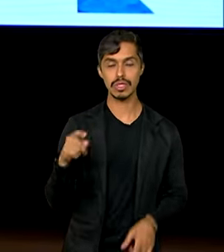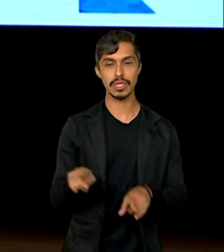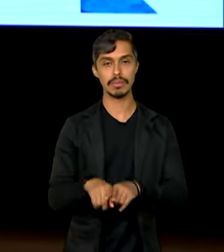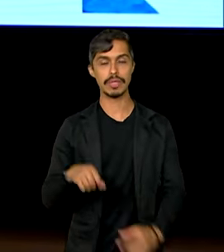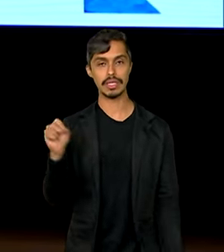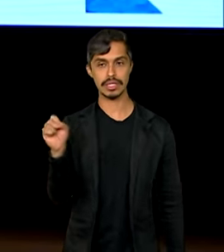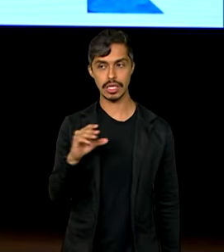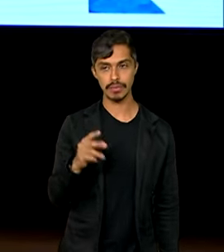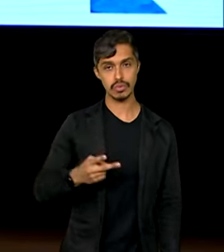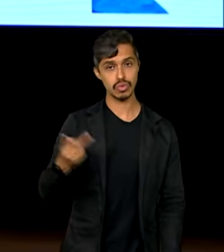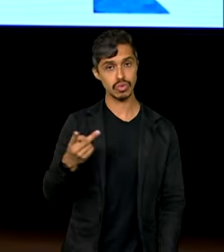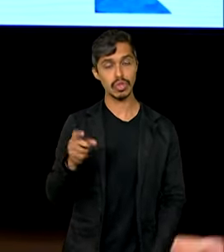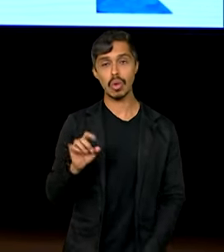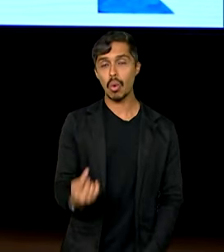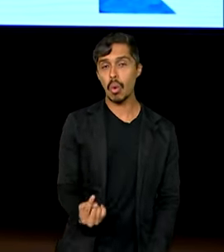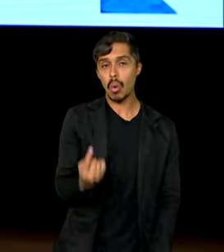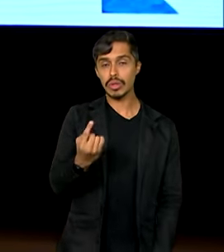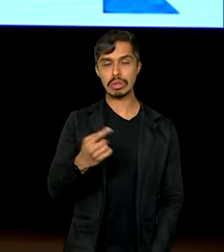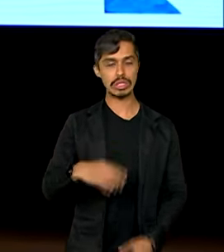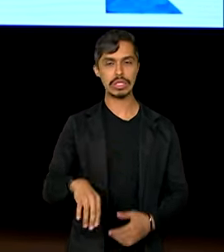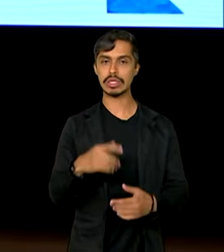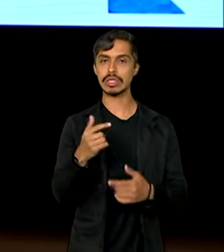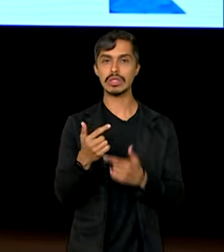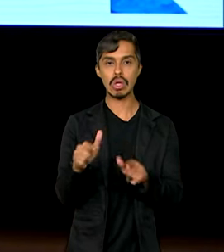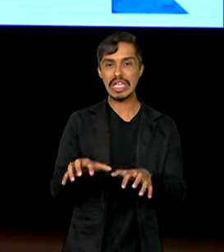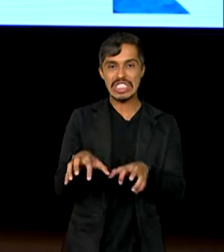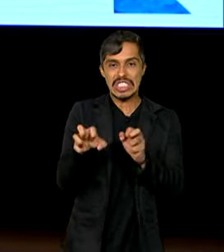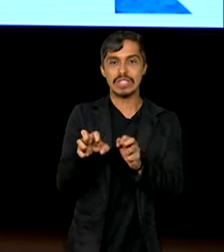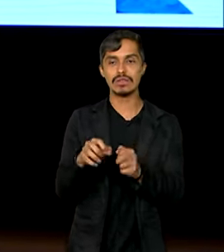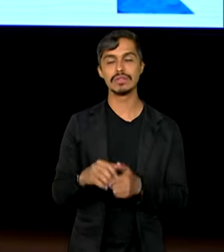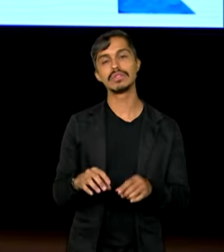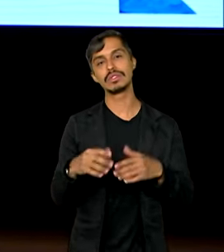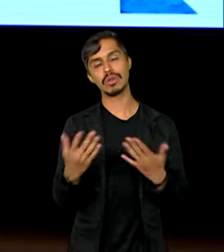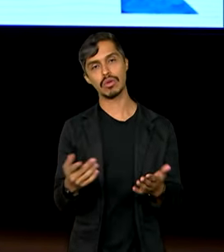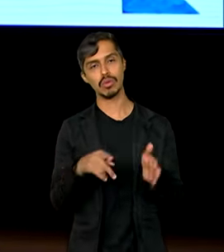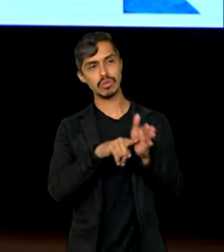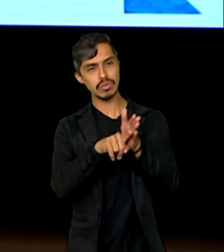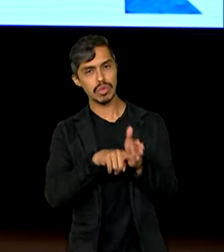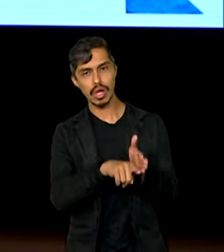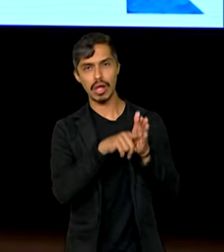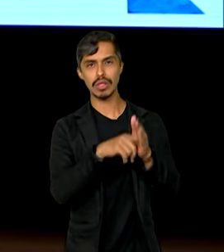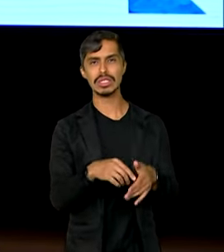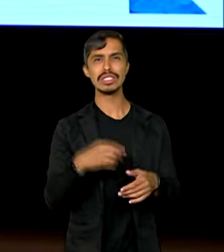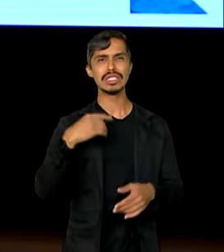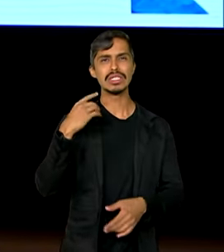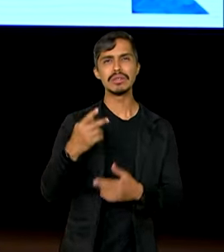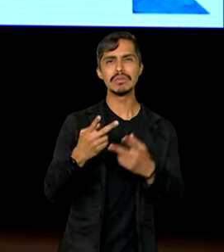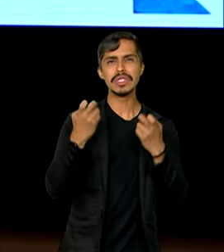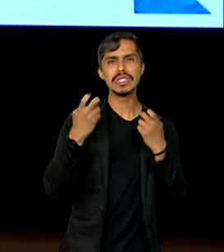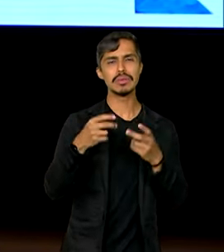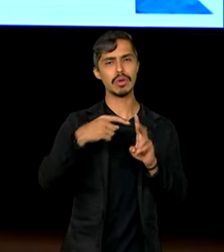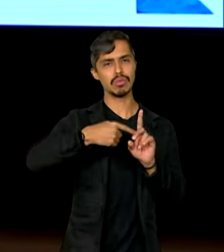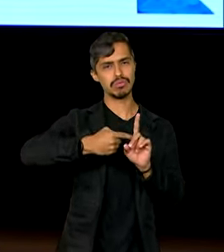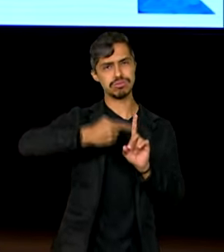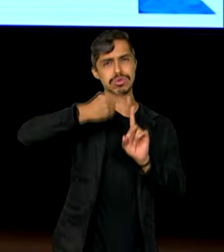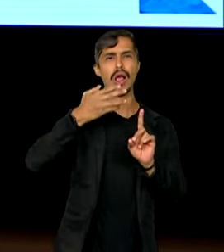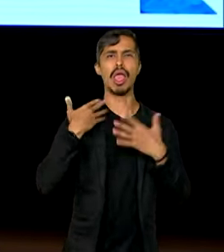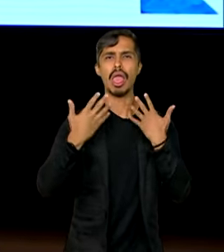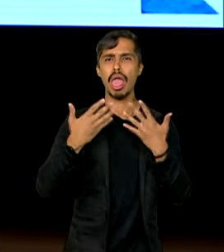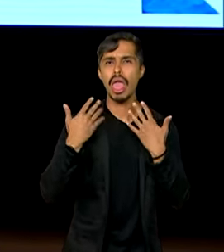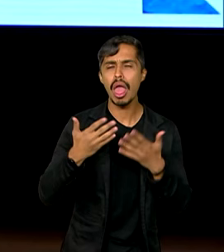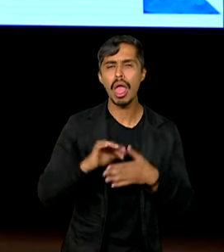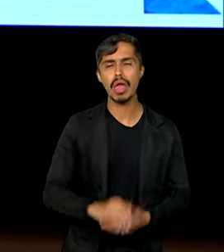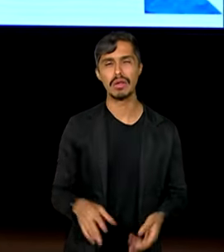incêndios, fazendo essa química de alta temperatura, mudança do clima, eventos climáticos